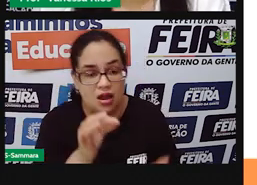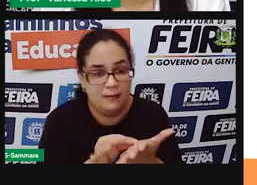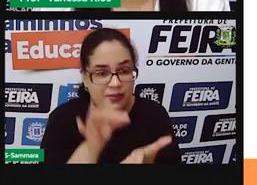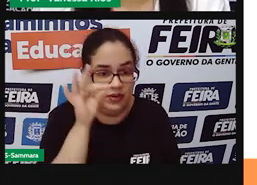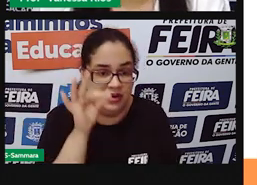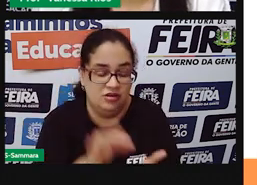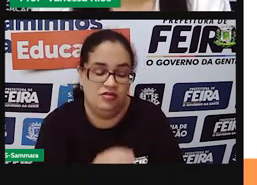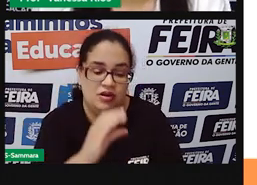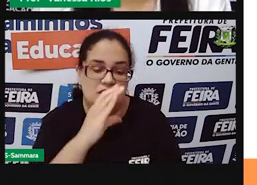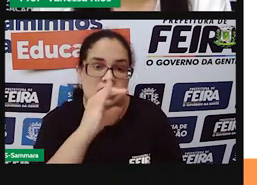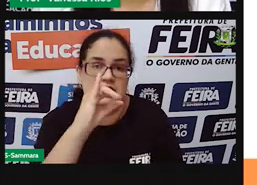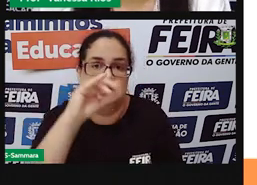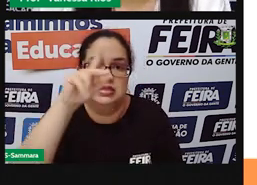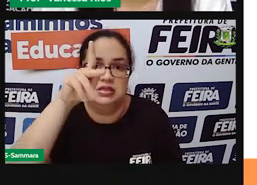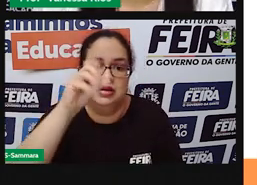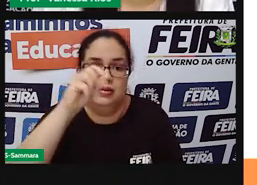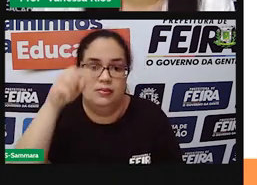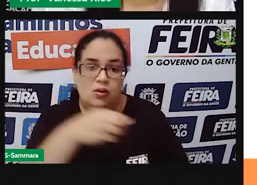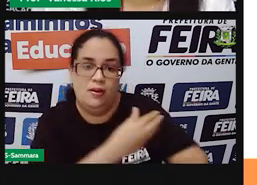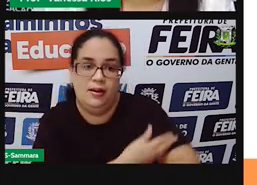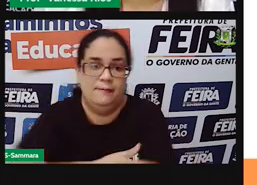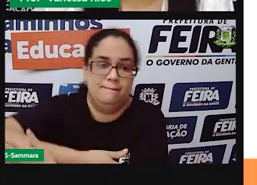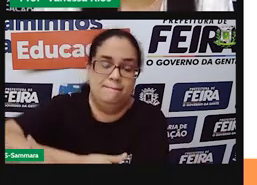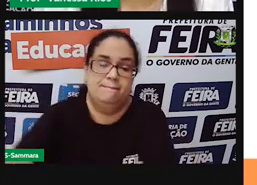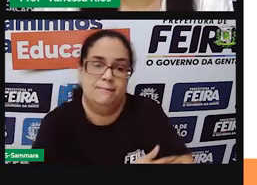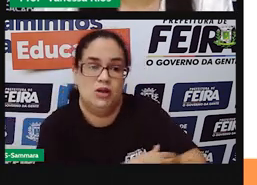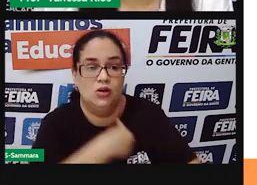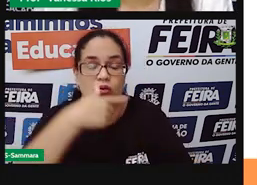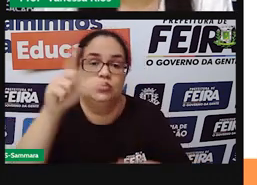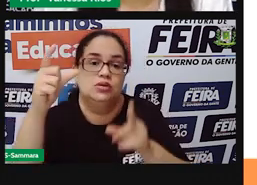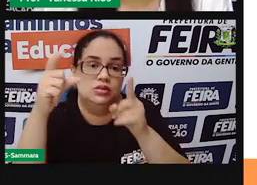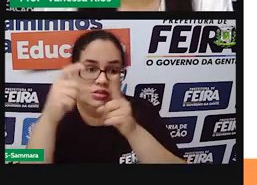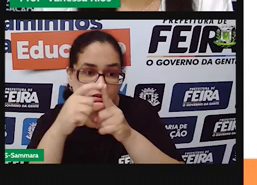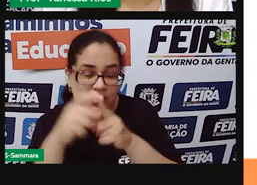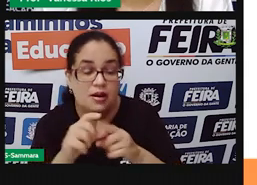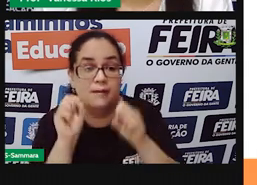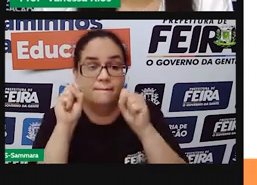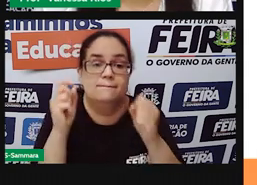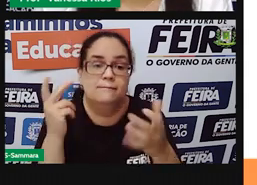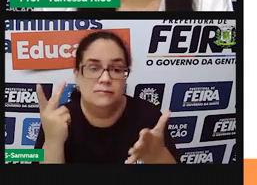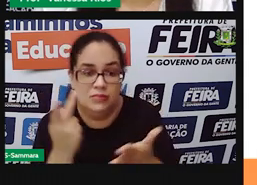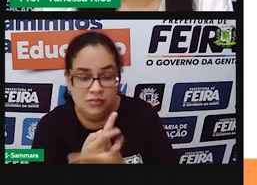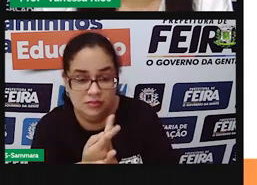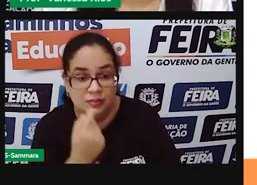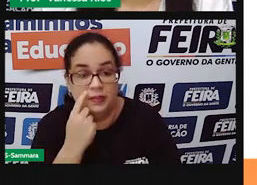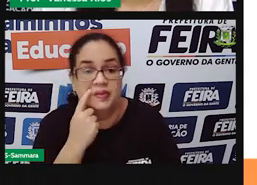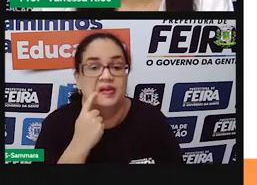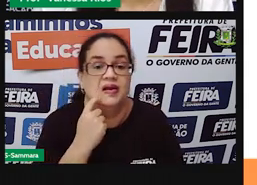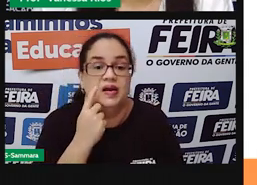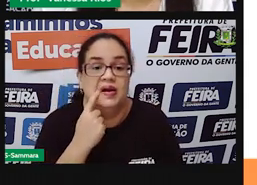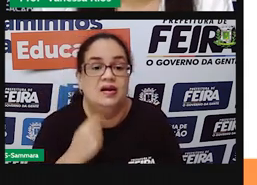cipó, vp. Aí são outros tipos de palavras, mas isso também acontece com os verbos. As